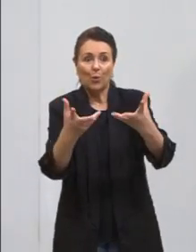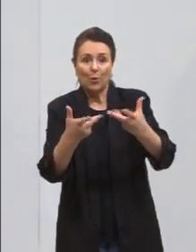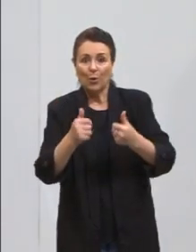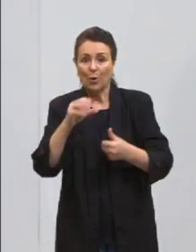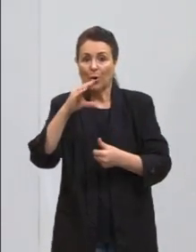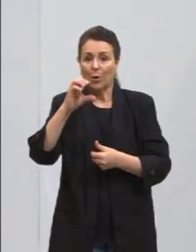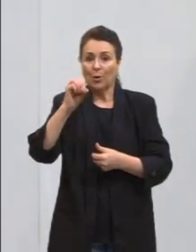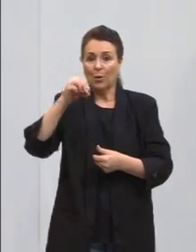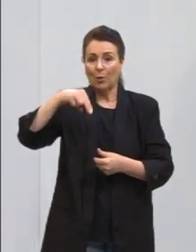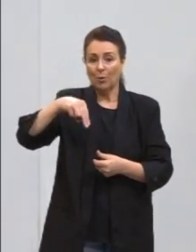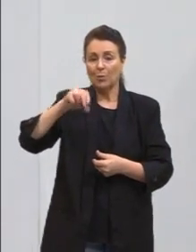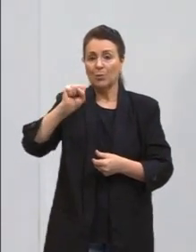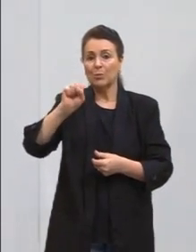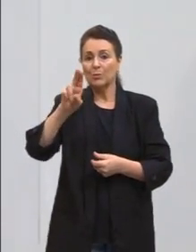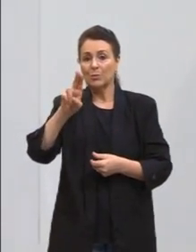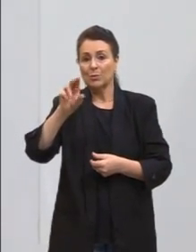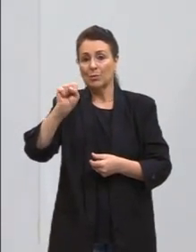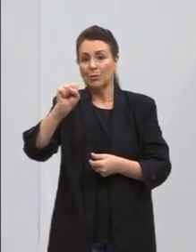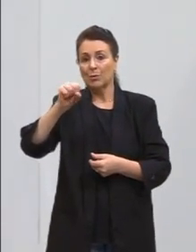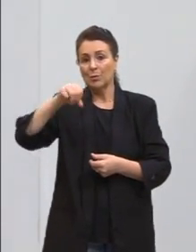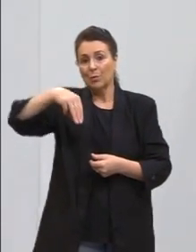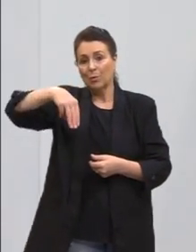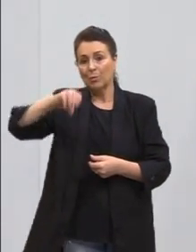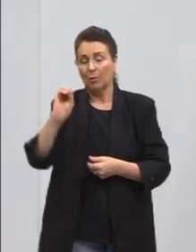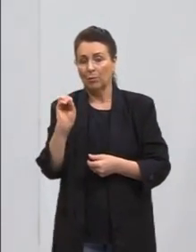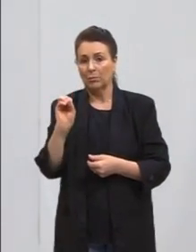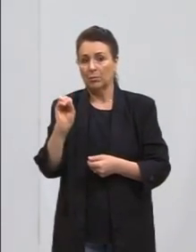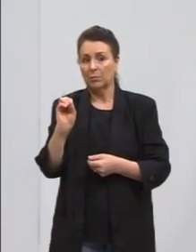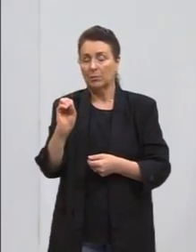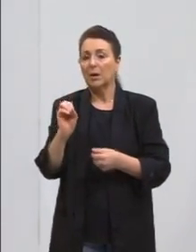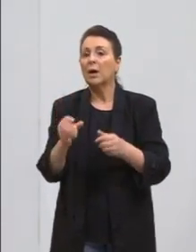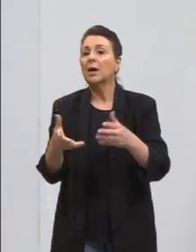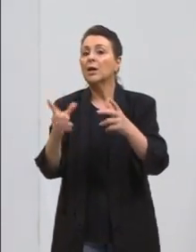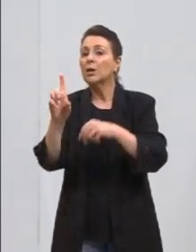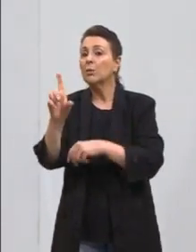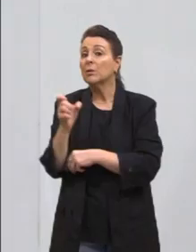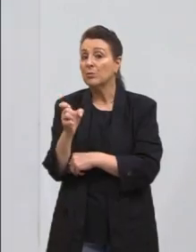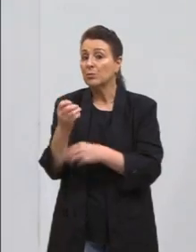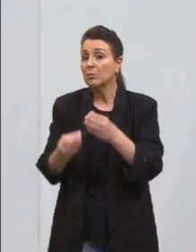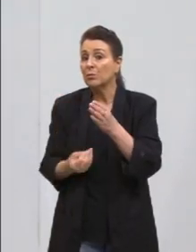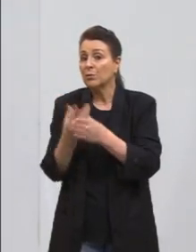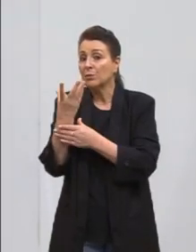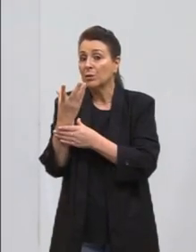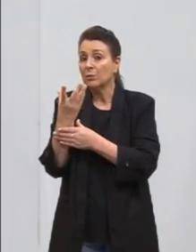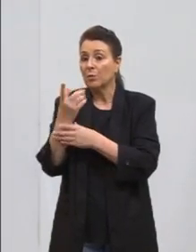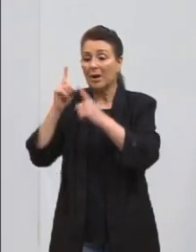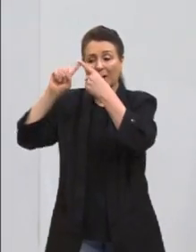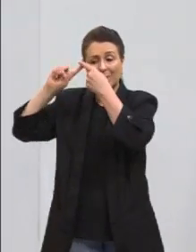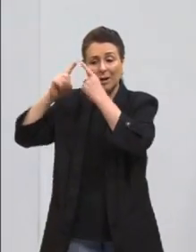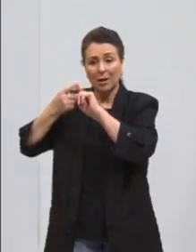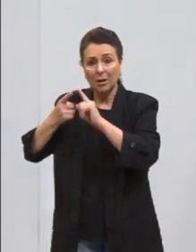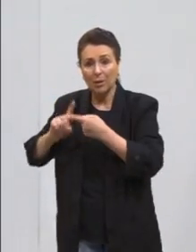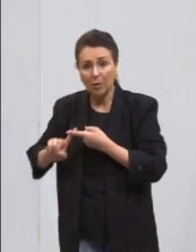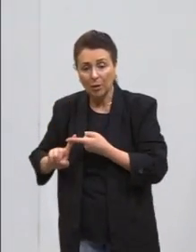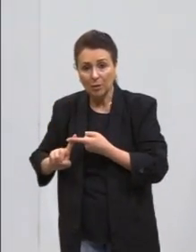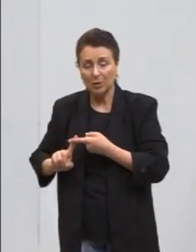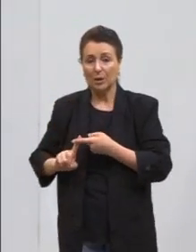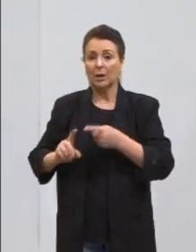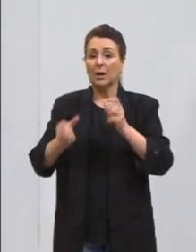comentávamos antes. Fazer o que com esse lixo, né? Então, essa lógica da indústria cultural, a indústria do consumo, os bens